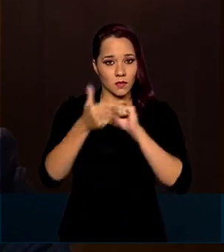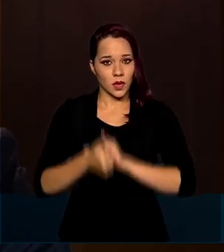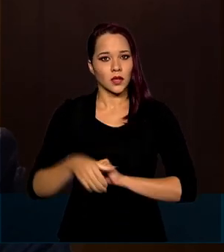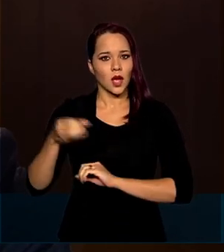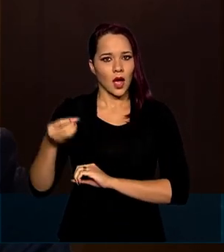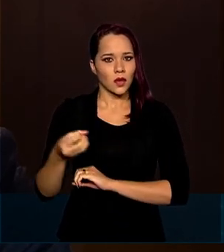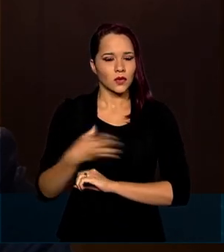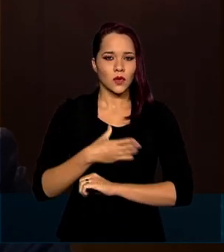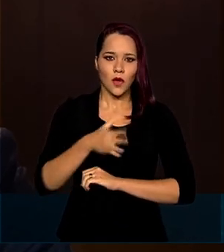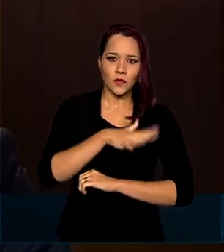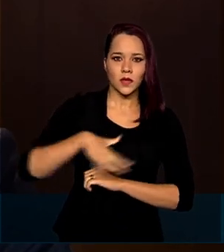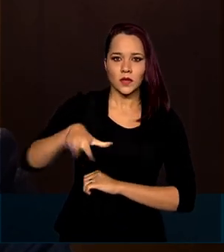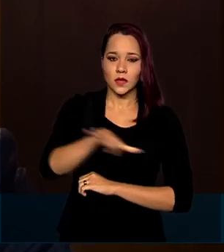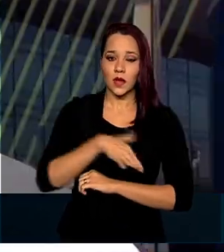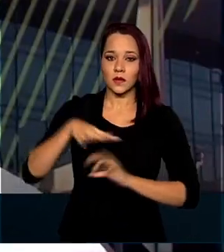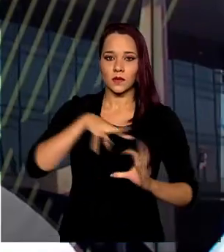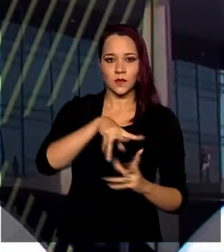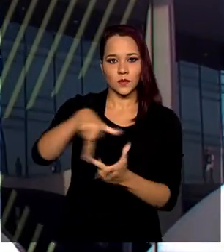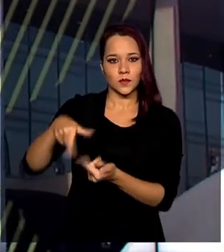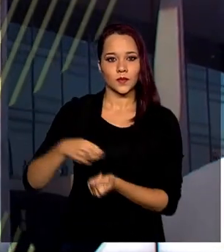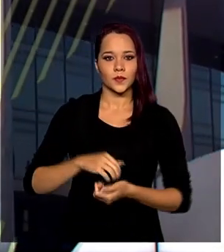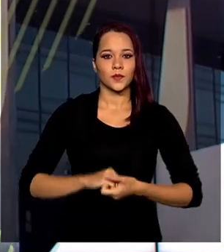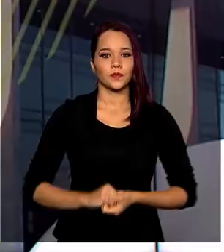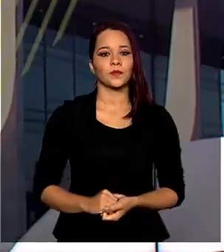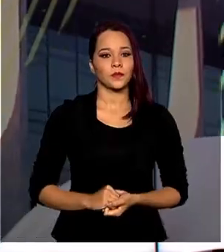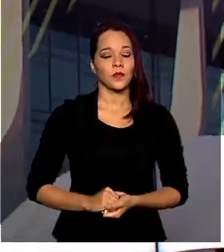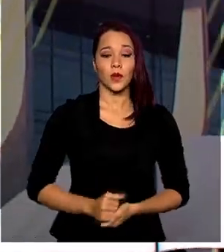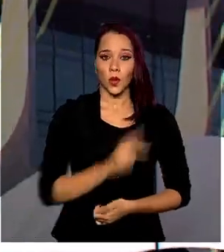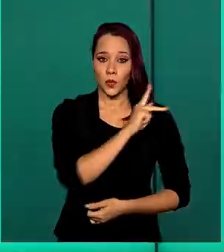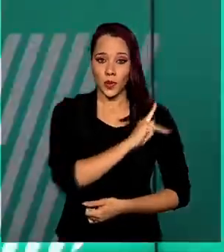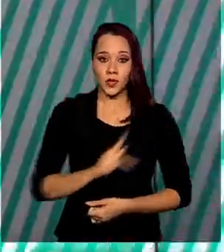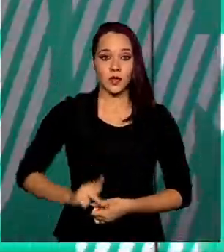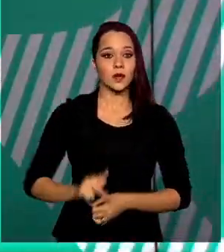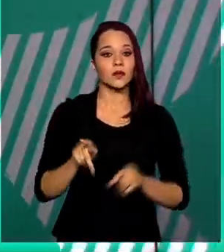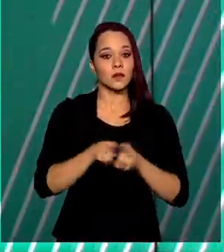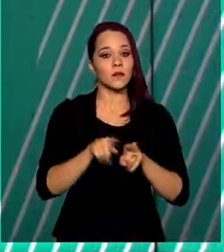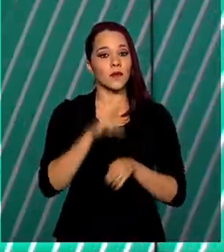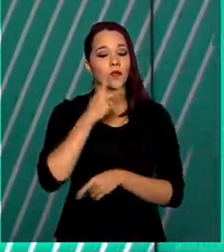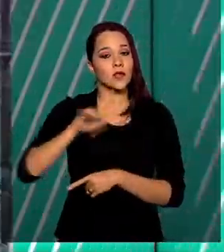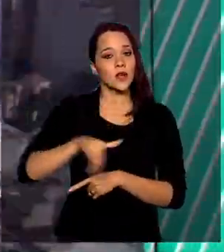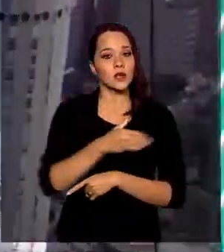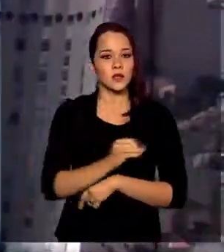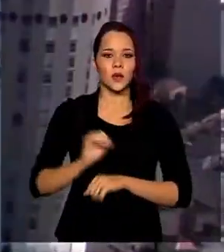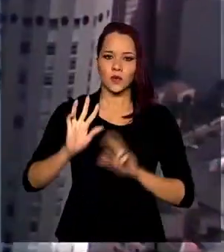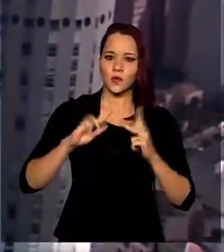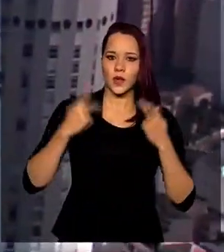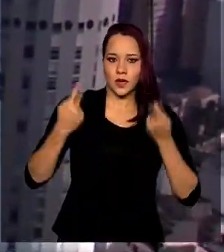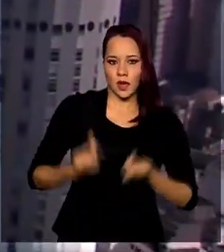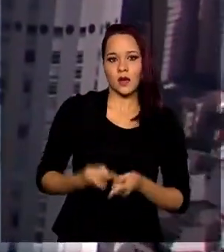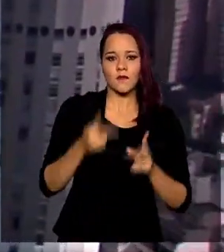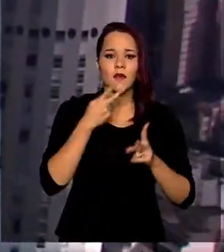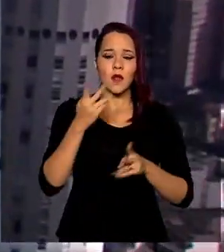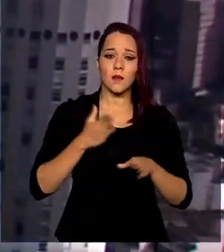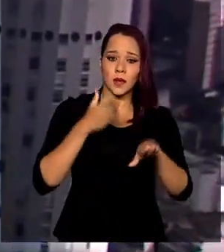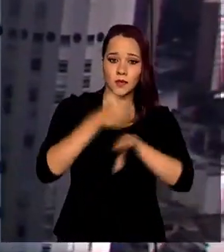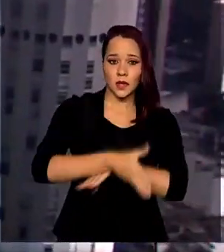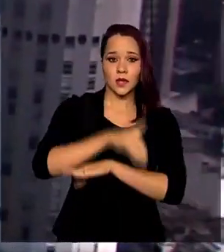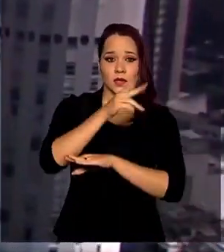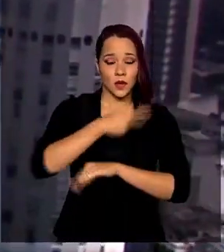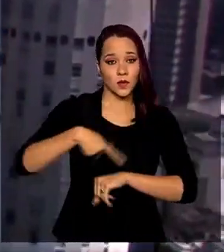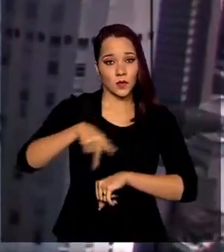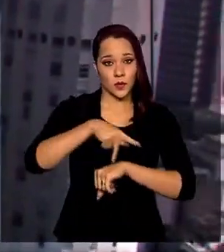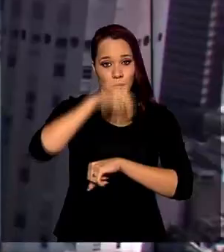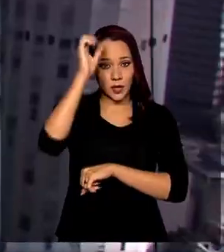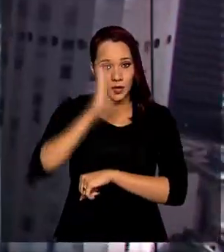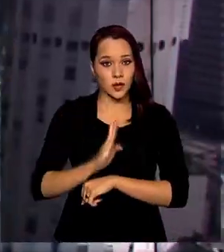novas realidades internacionais. O presidente também falou de ações humanitárias e citou a participação do país